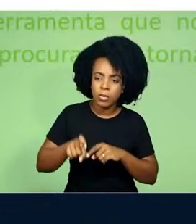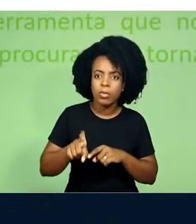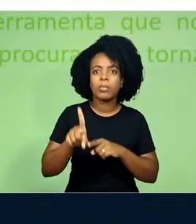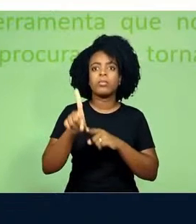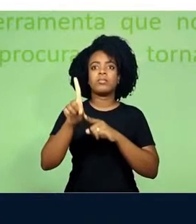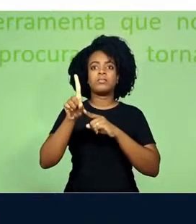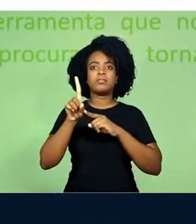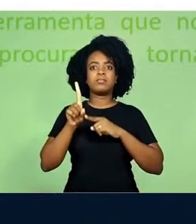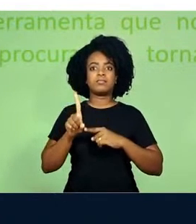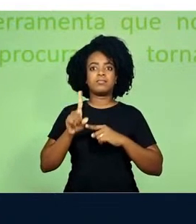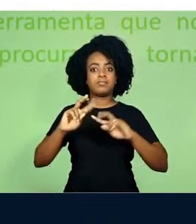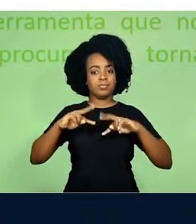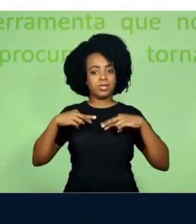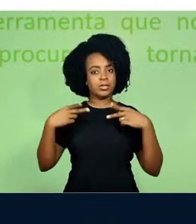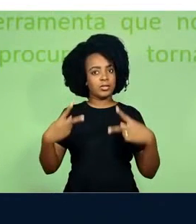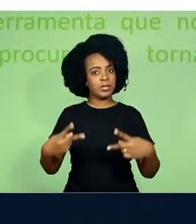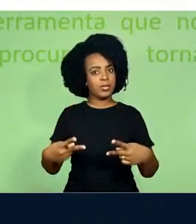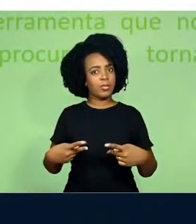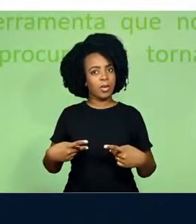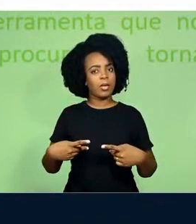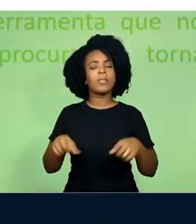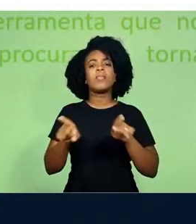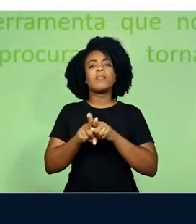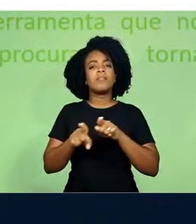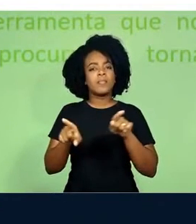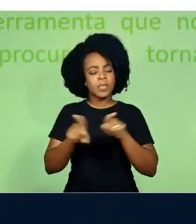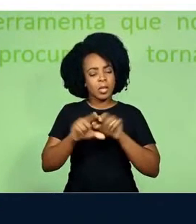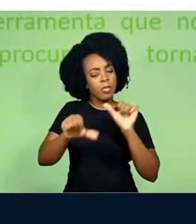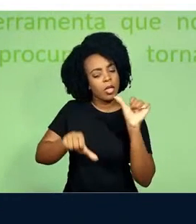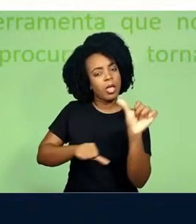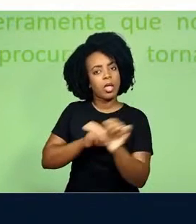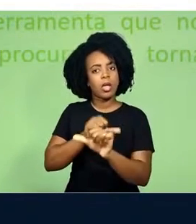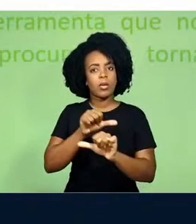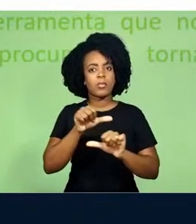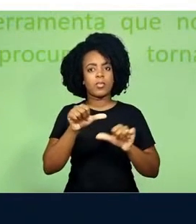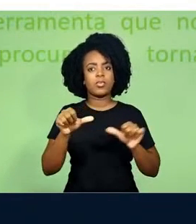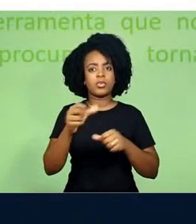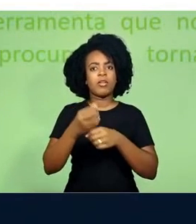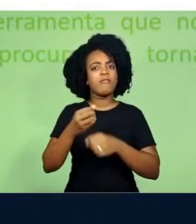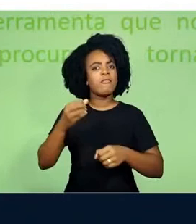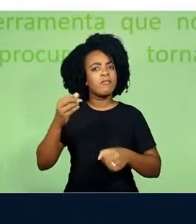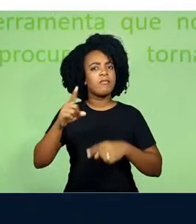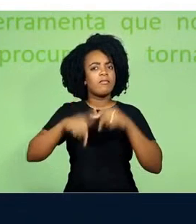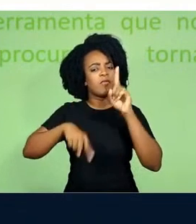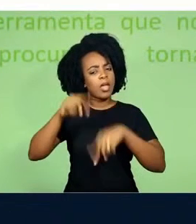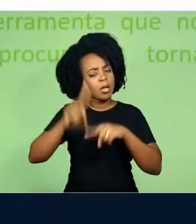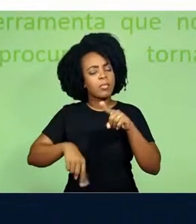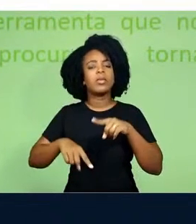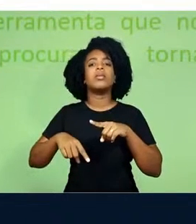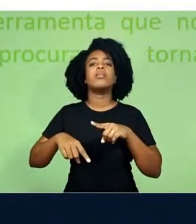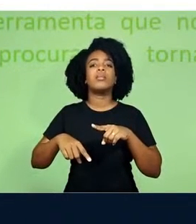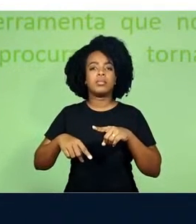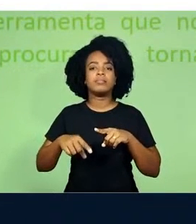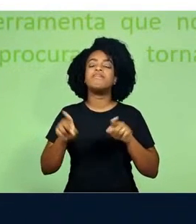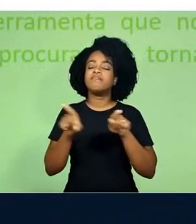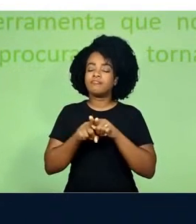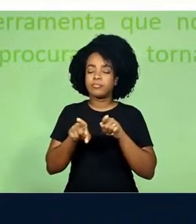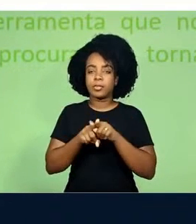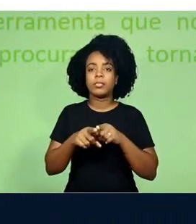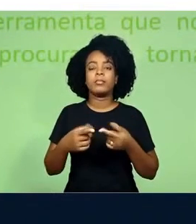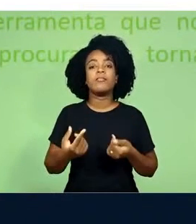o primata ao ser humano e que do ser humano vai buscar transformar a própria ferramenta em si próprio.